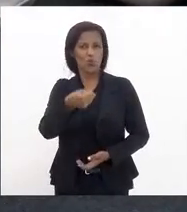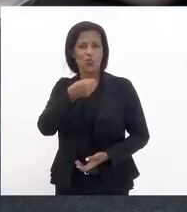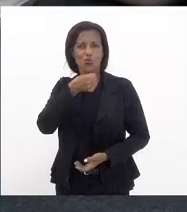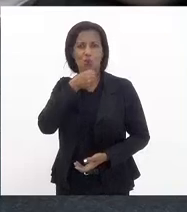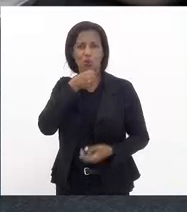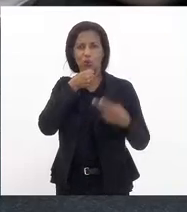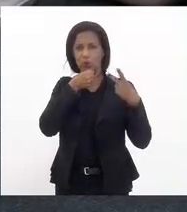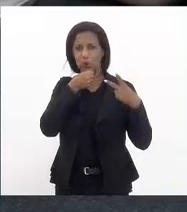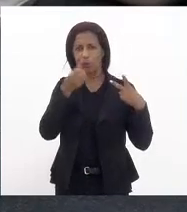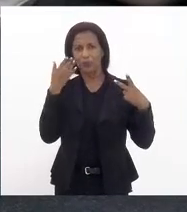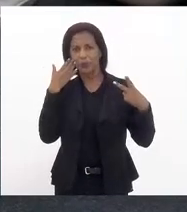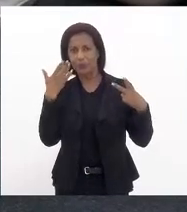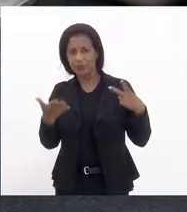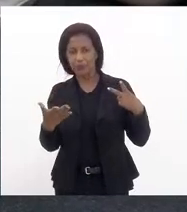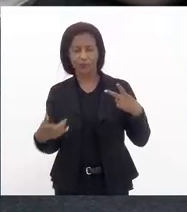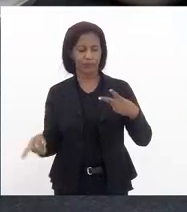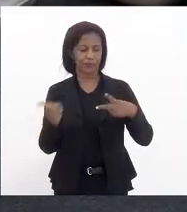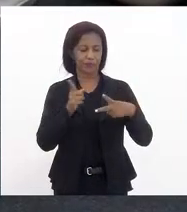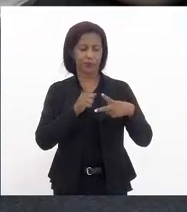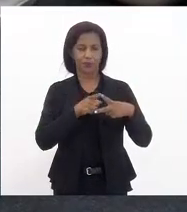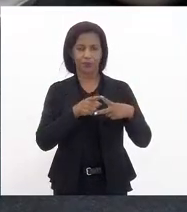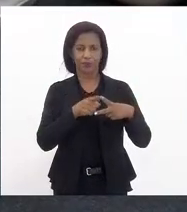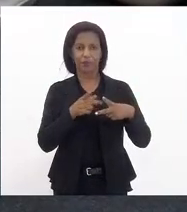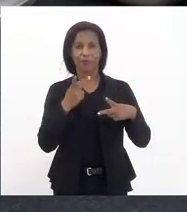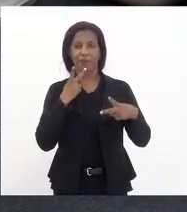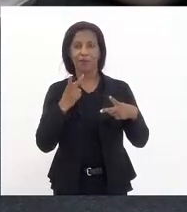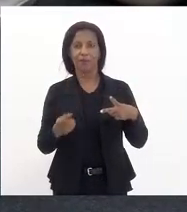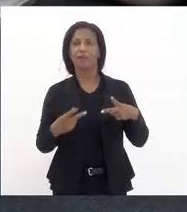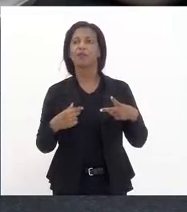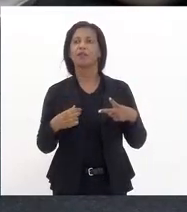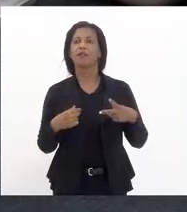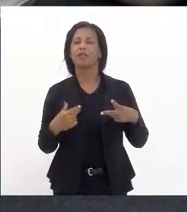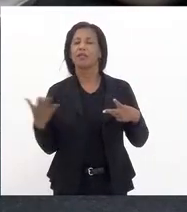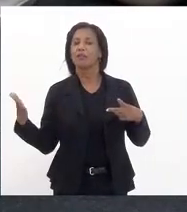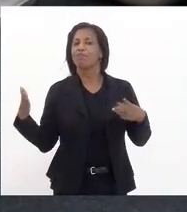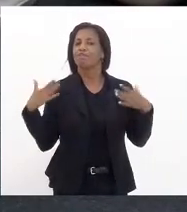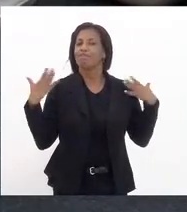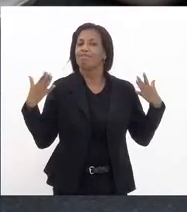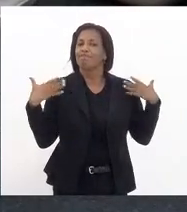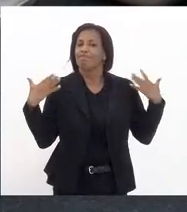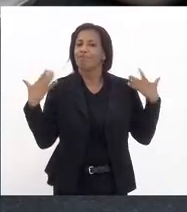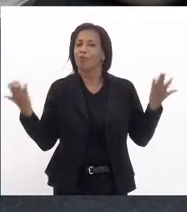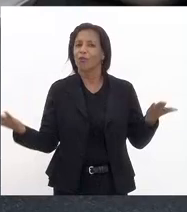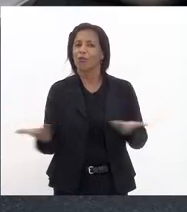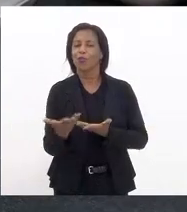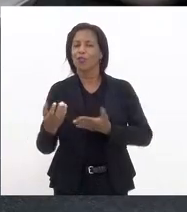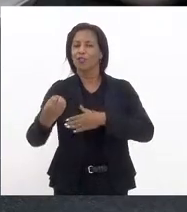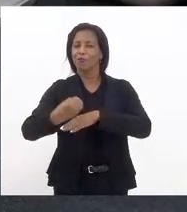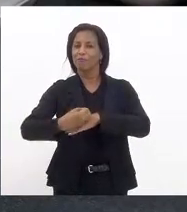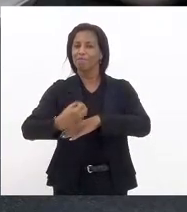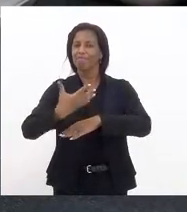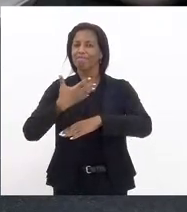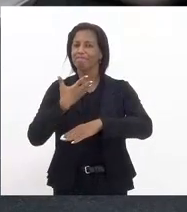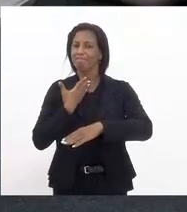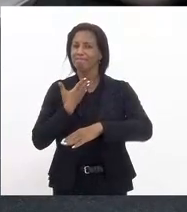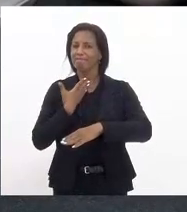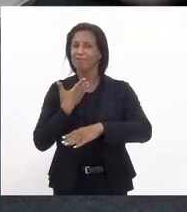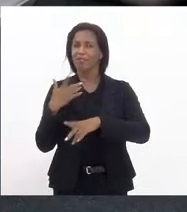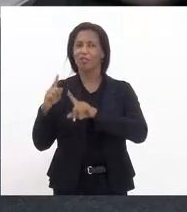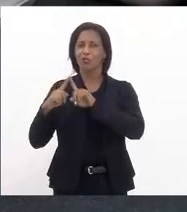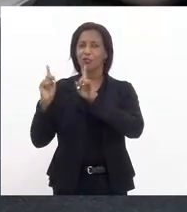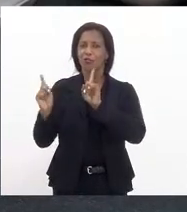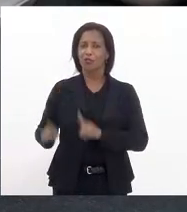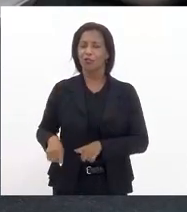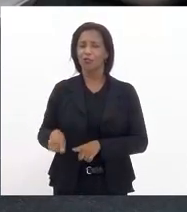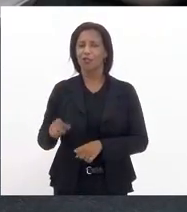duas manifestações a primeira para dizer que com muita alegria eu recebi uma mensagem de um servidor